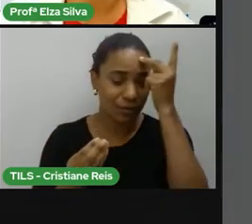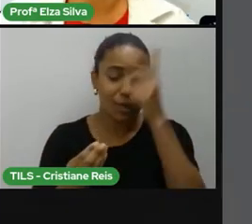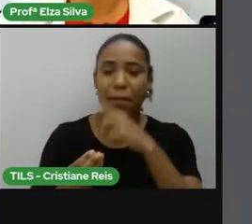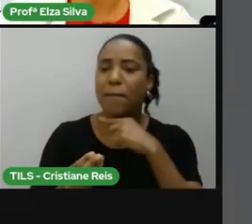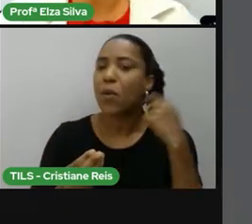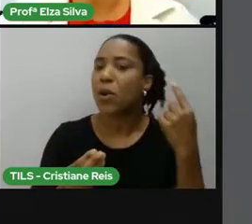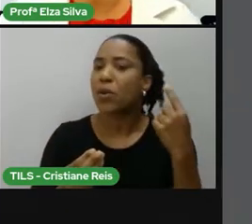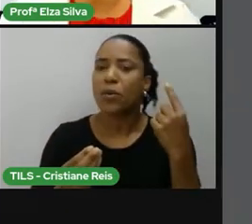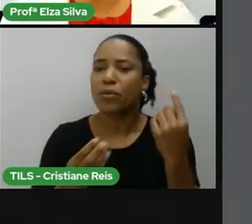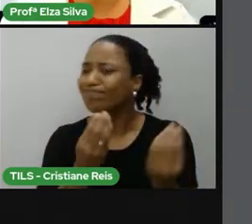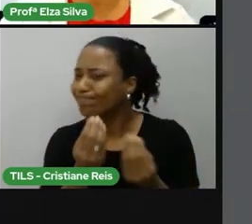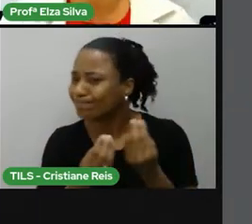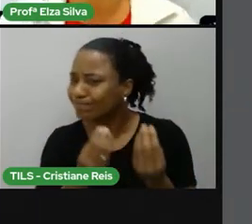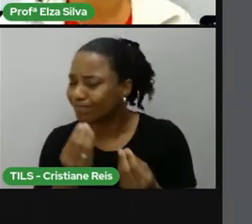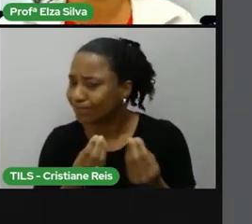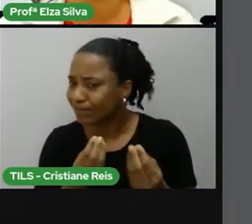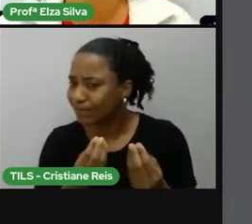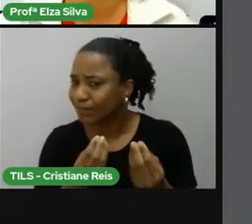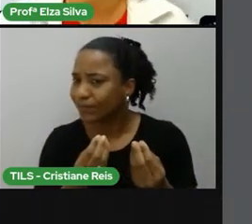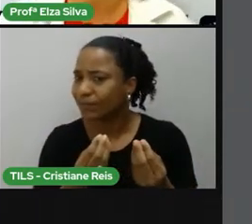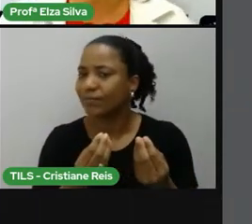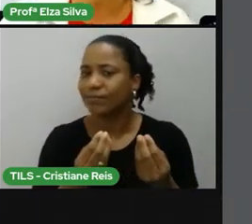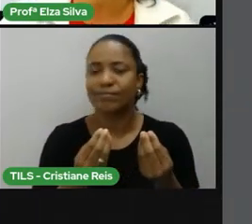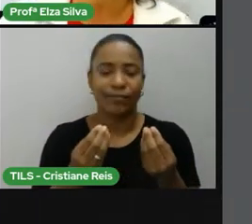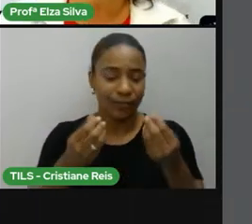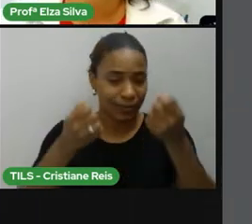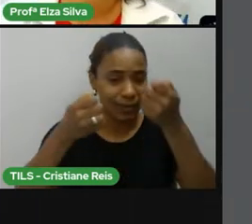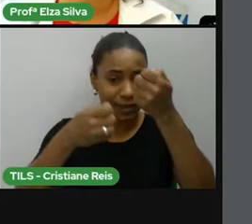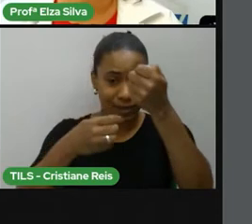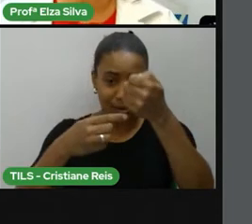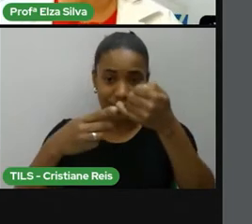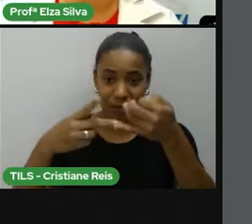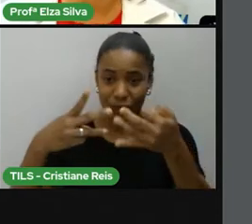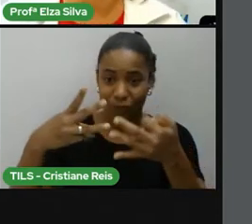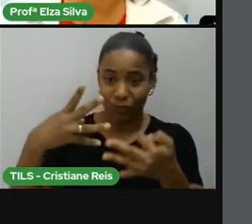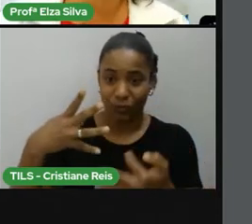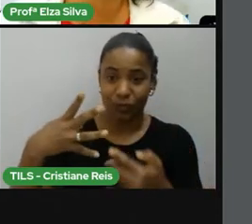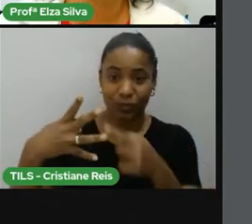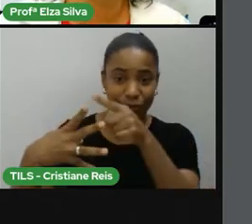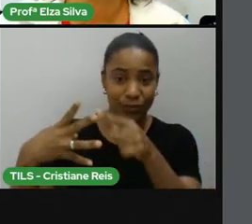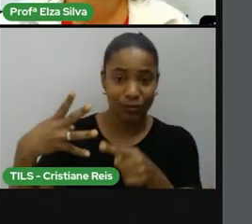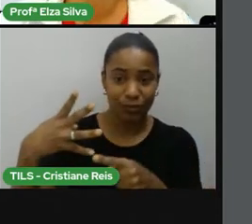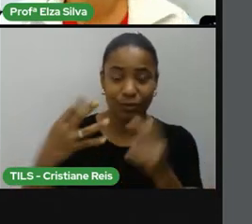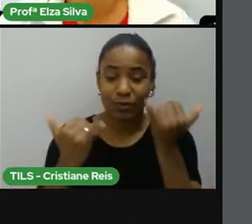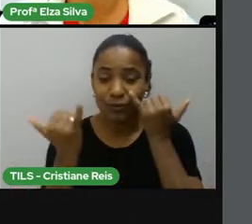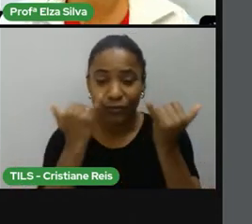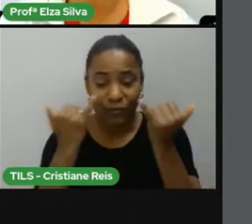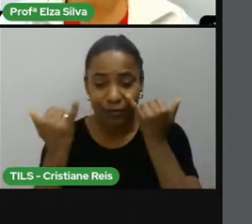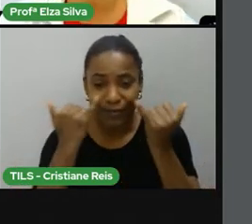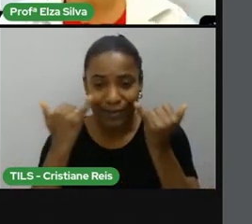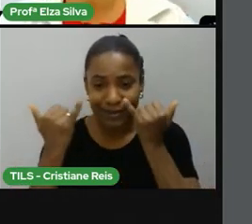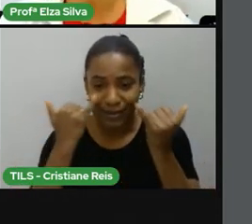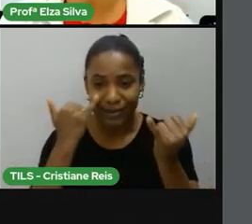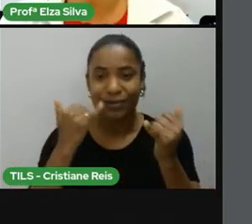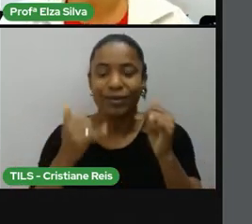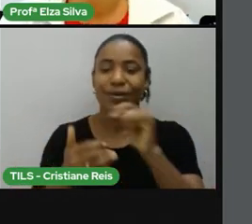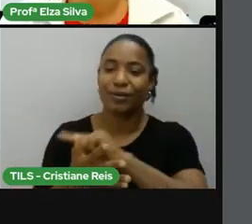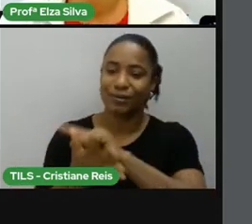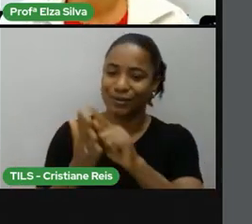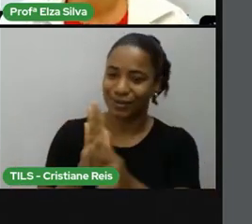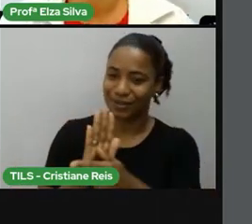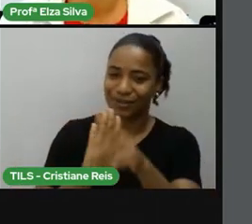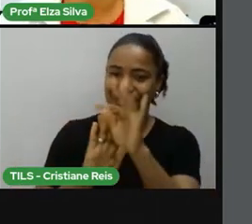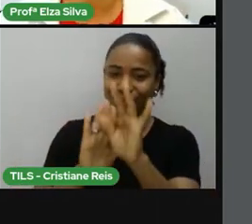Então, essas são algumas das informações que nós podemos encontrar neste gênero textual.